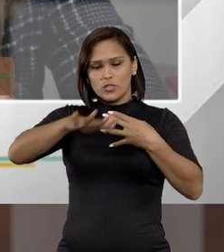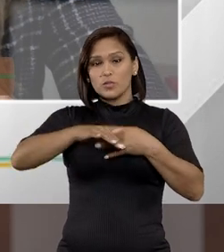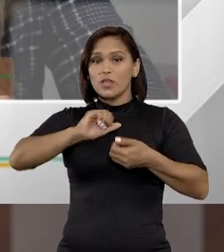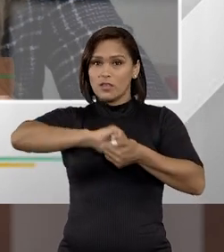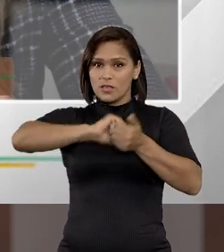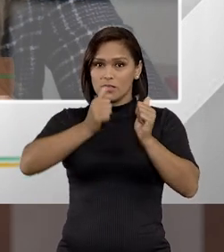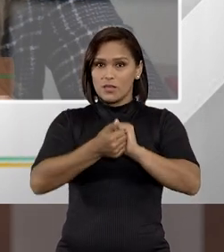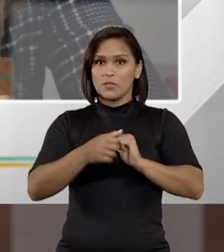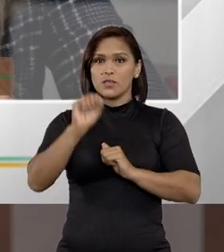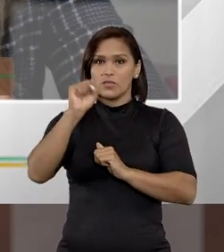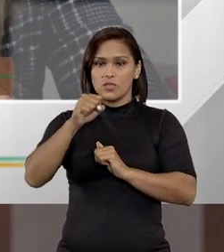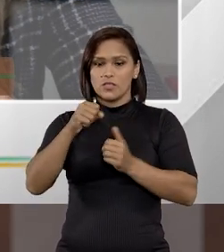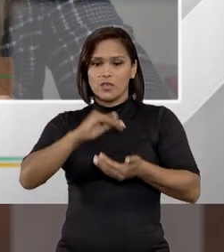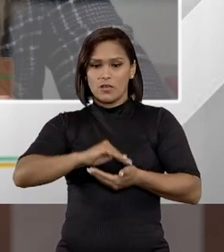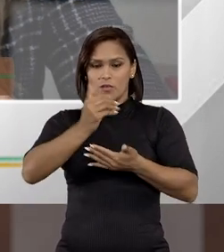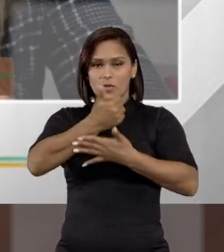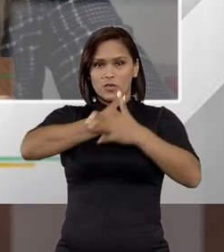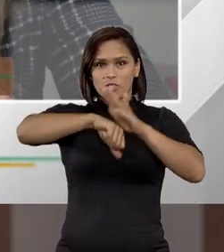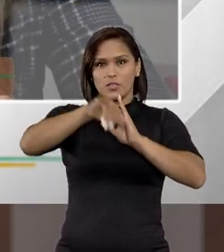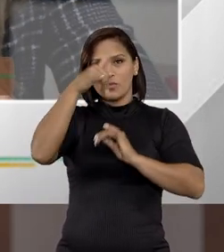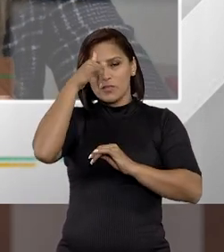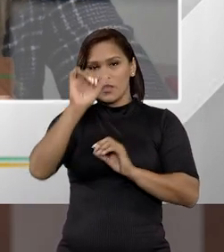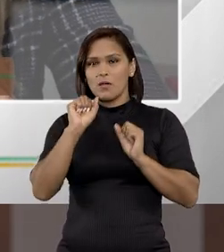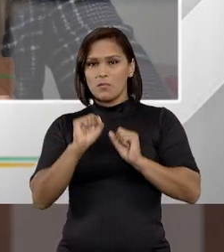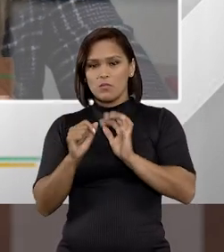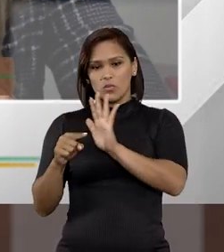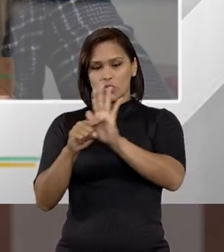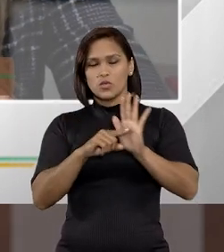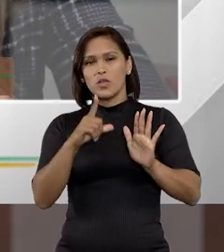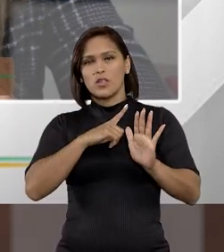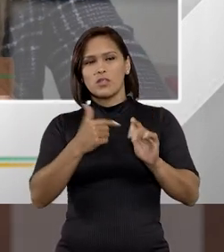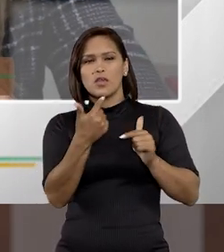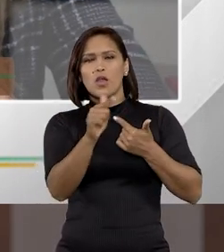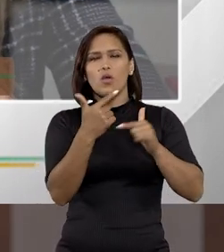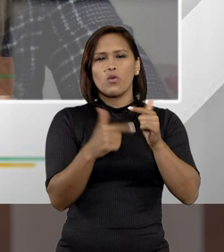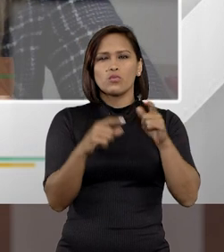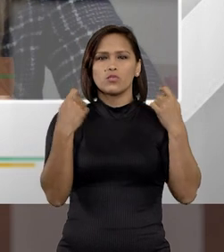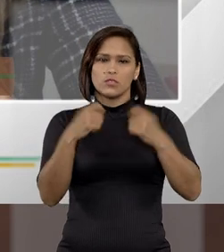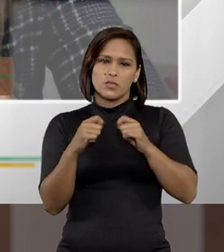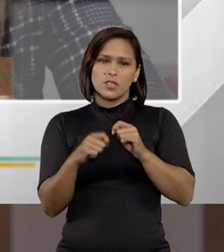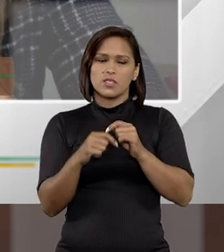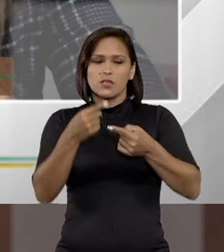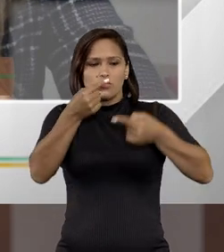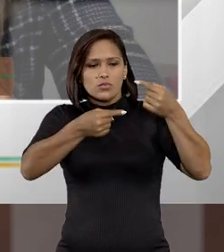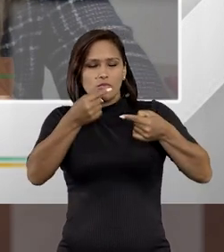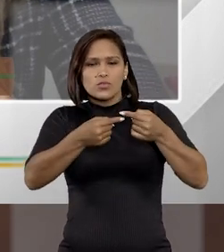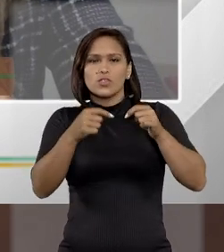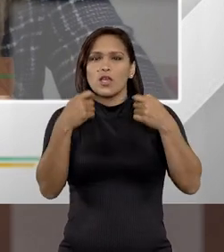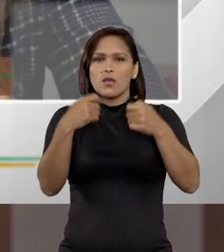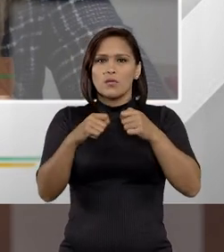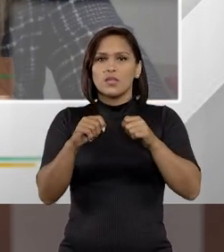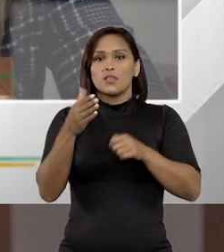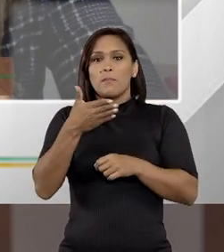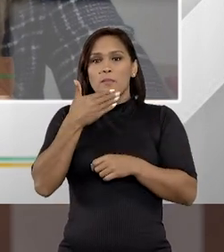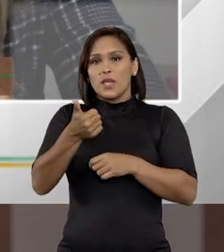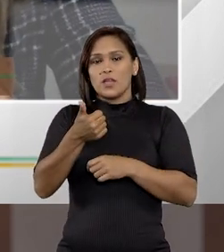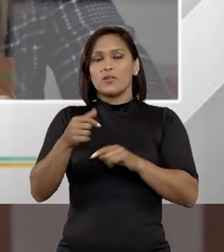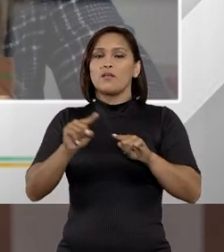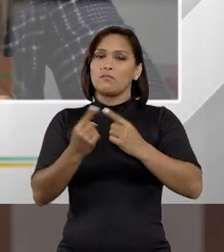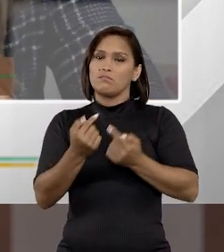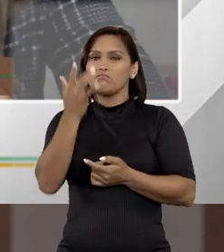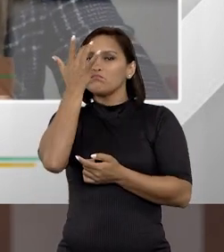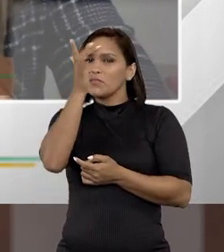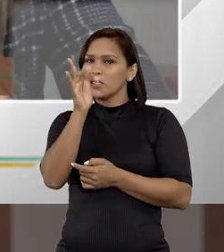está se adaptando sim ao que o pacote anti-crime trouxe. Claro que a gente ainda tem alguns pontos que a gente precisa debater, a doutrina precisa amadurecer,